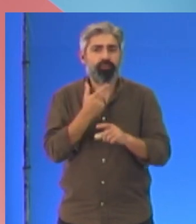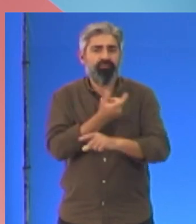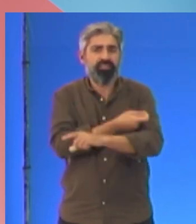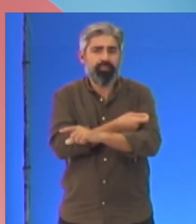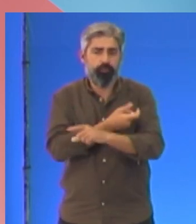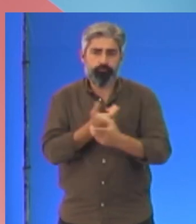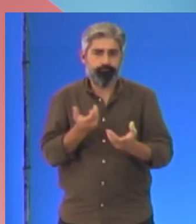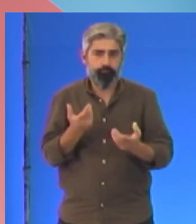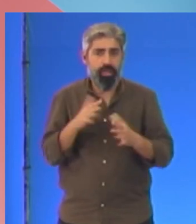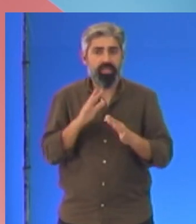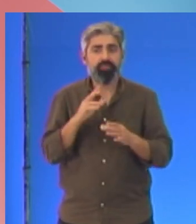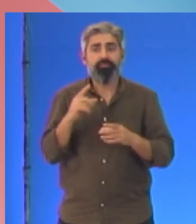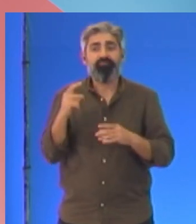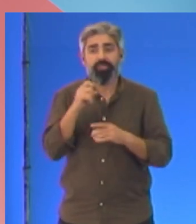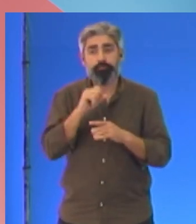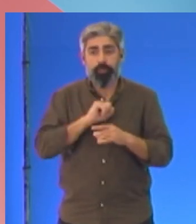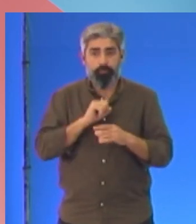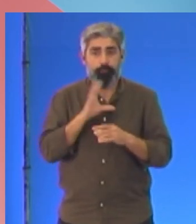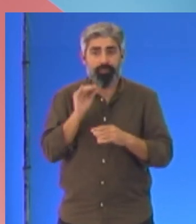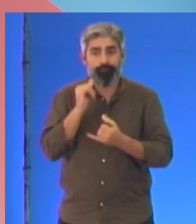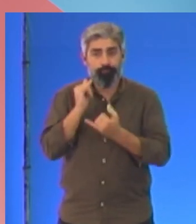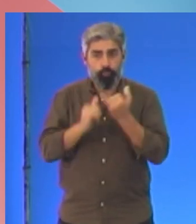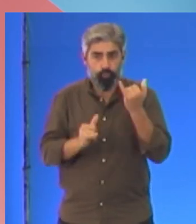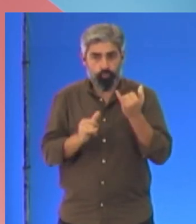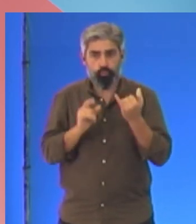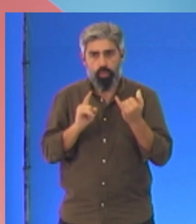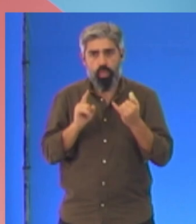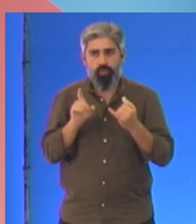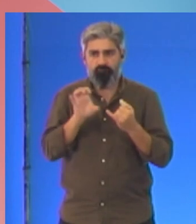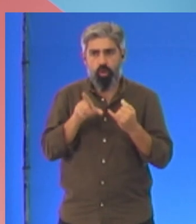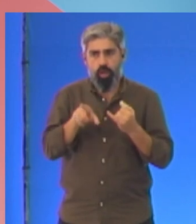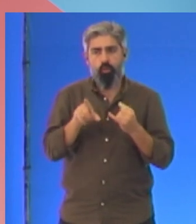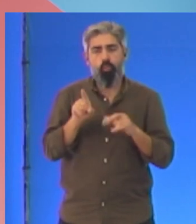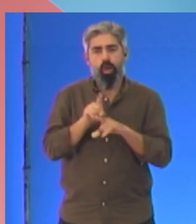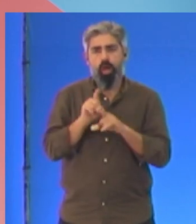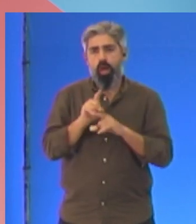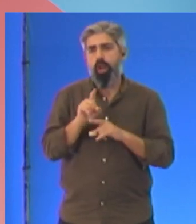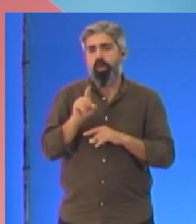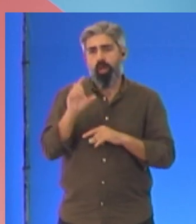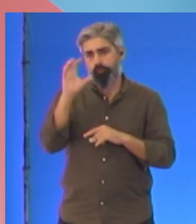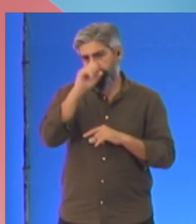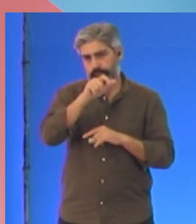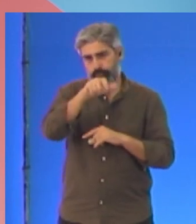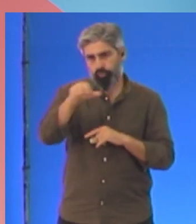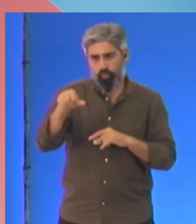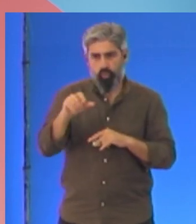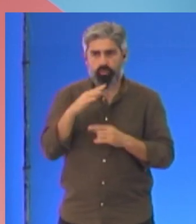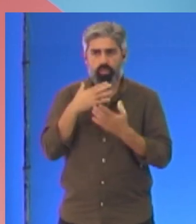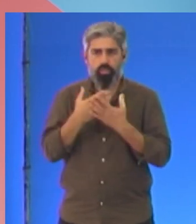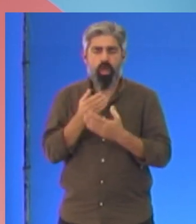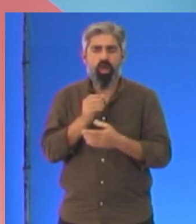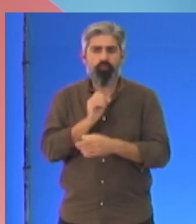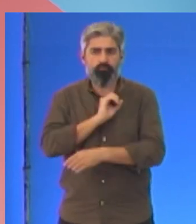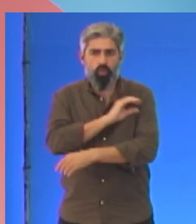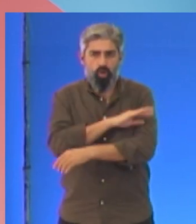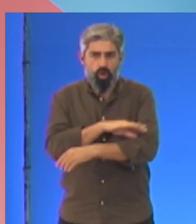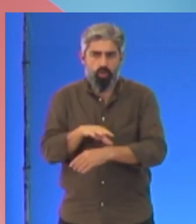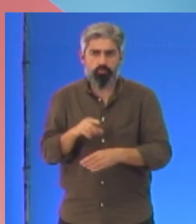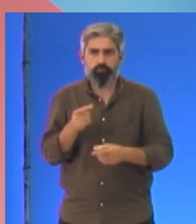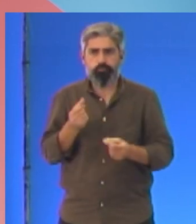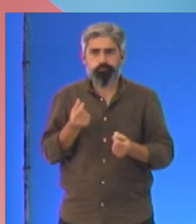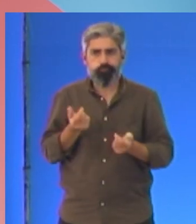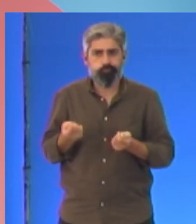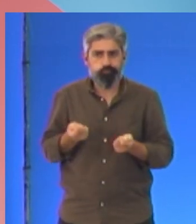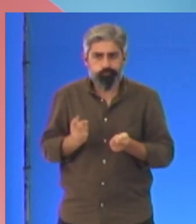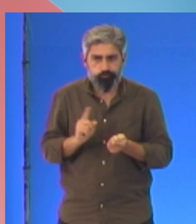que o vírus mais perigoso é esta forma de pisar as pessoas com empobrecimento, com a desprotecção social e com as